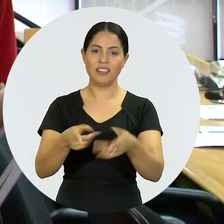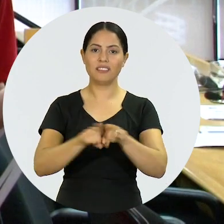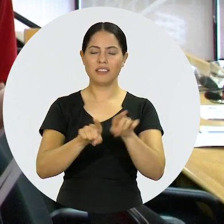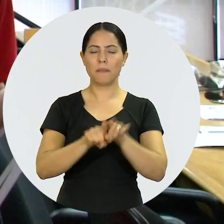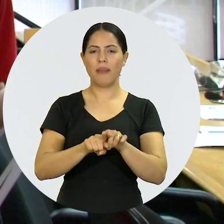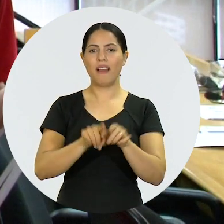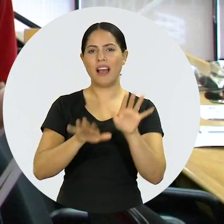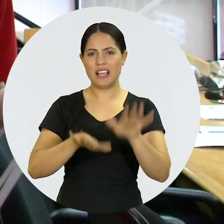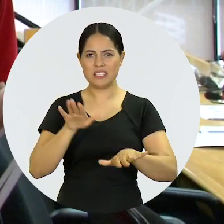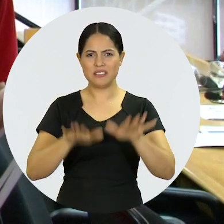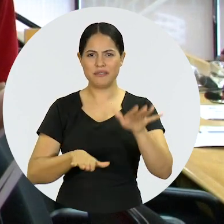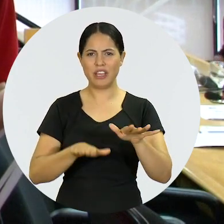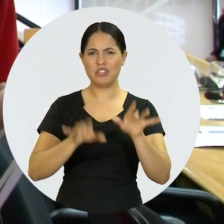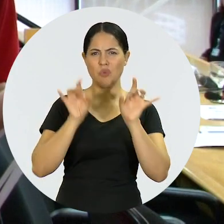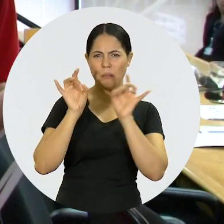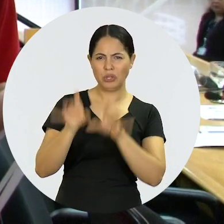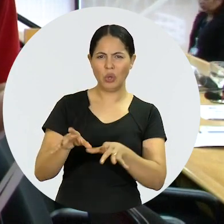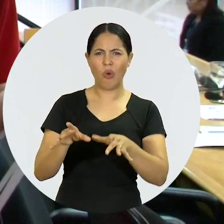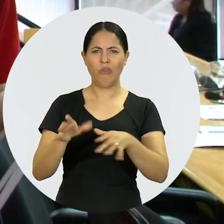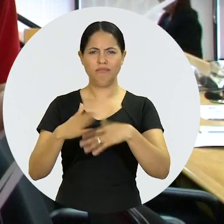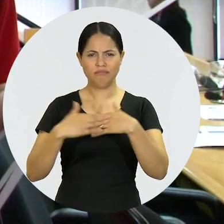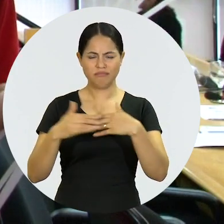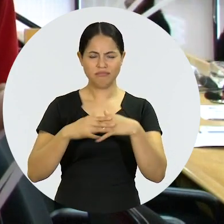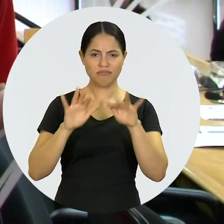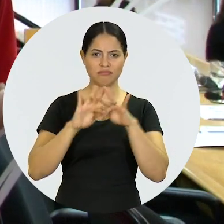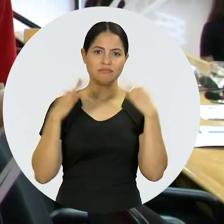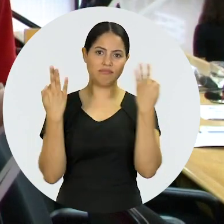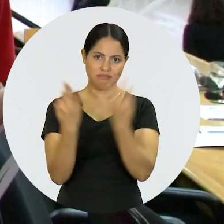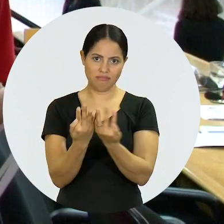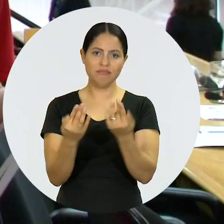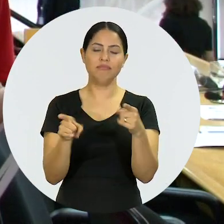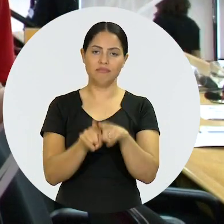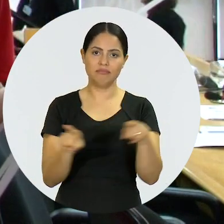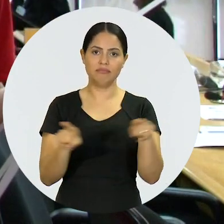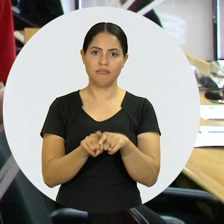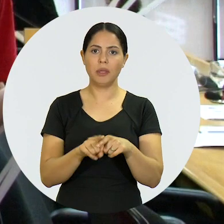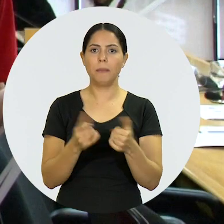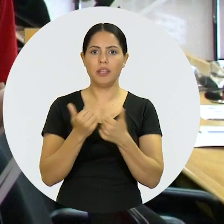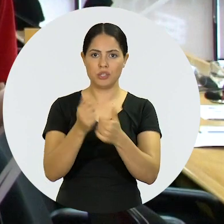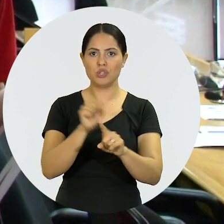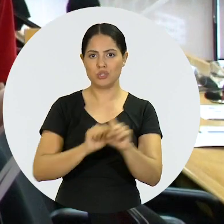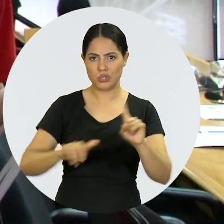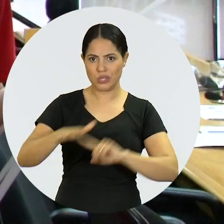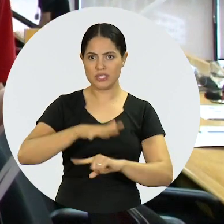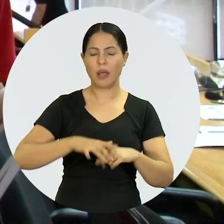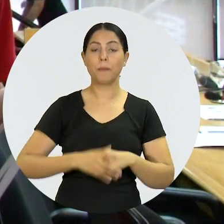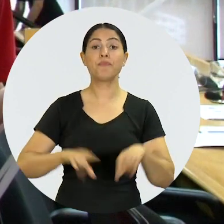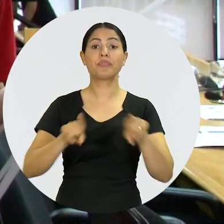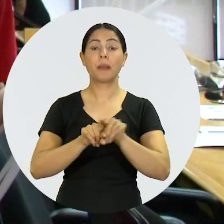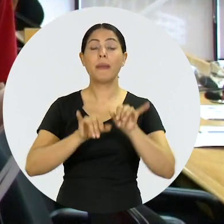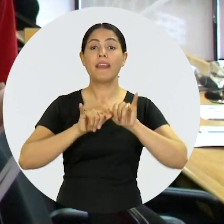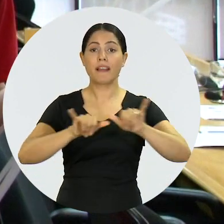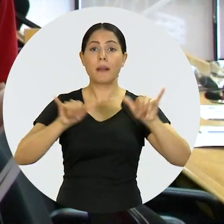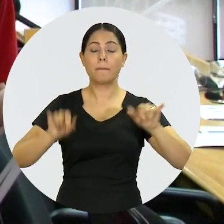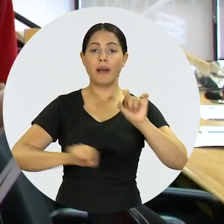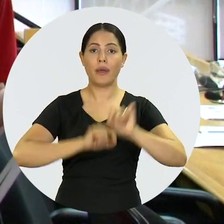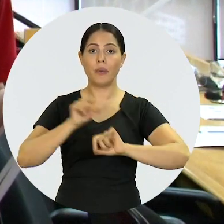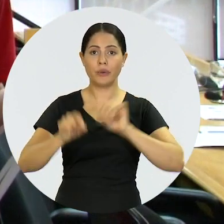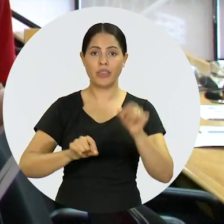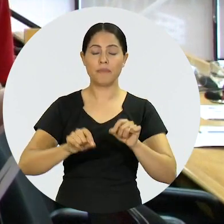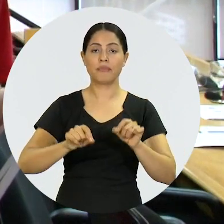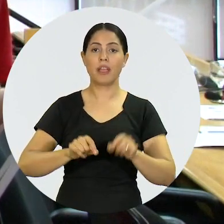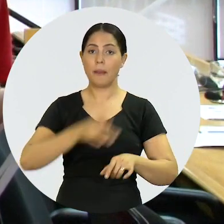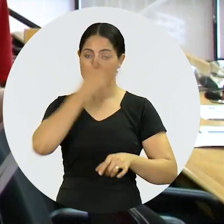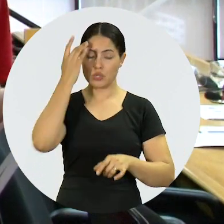forma de reduzir esses reflexos negativos do abandono afetivo, familiar e também social. A campanha